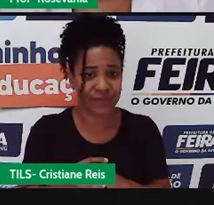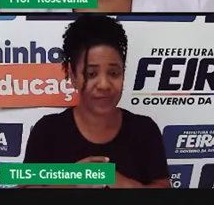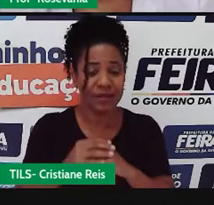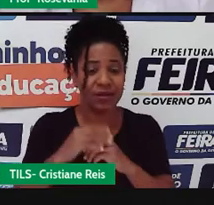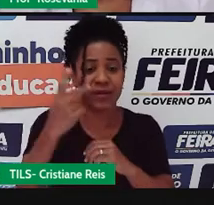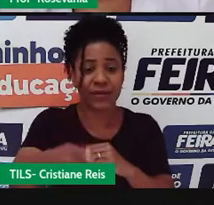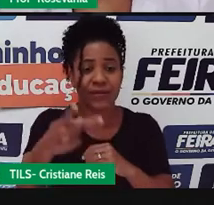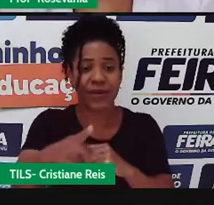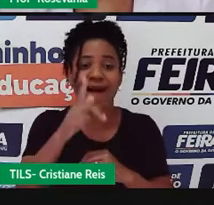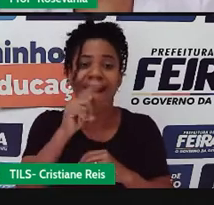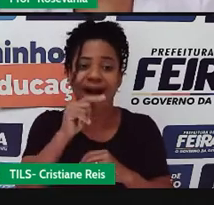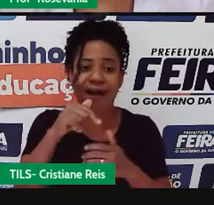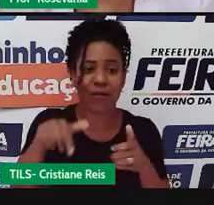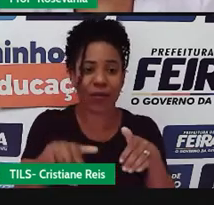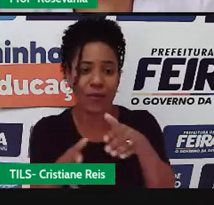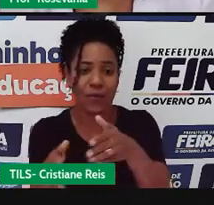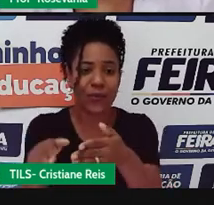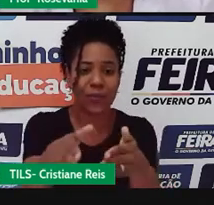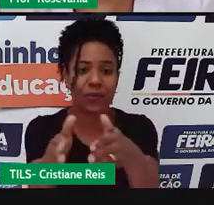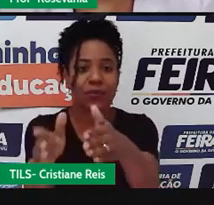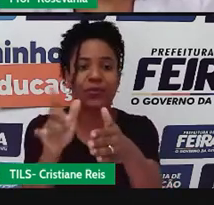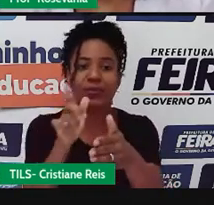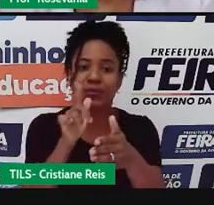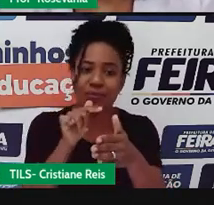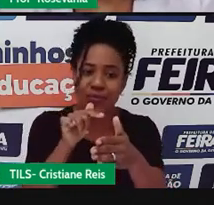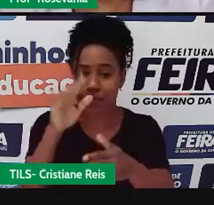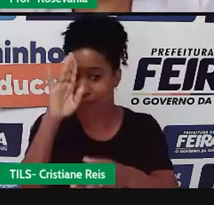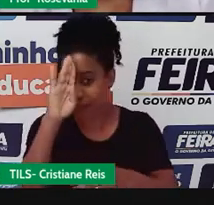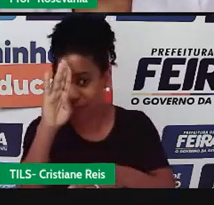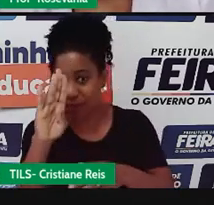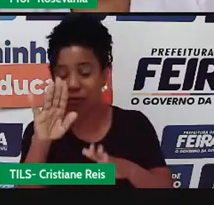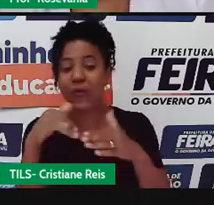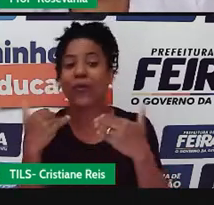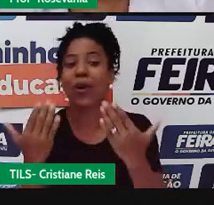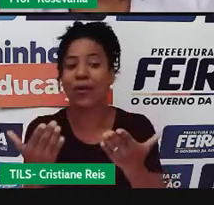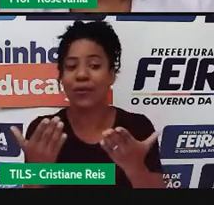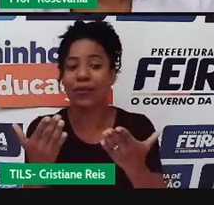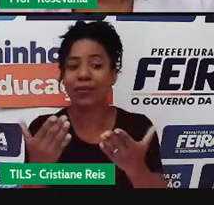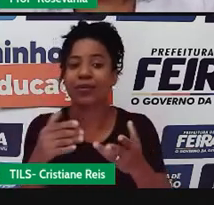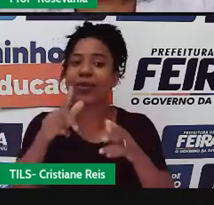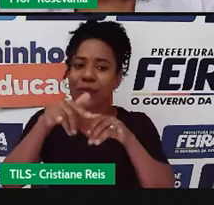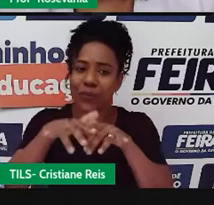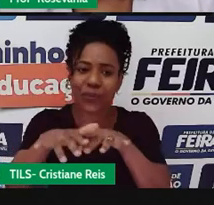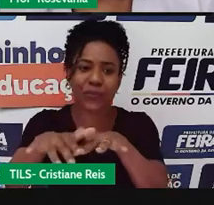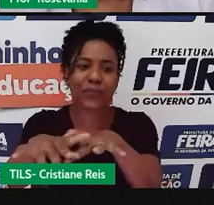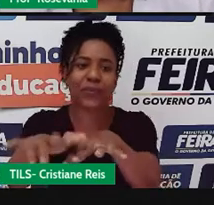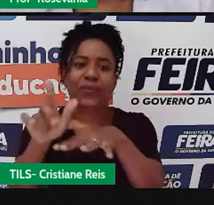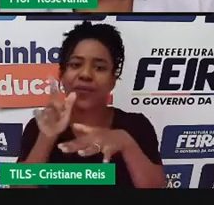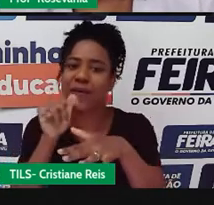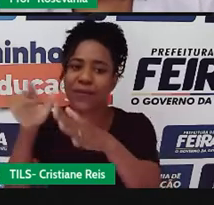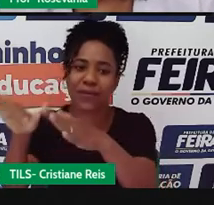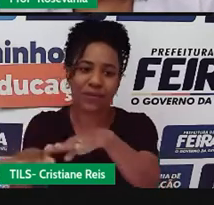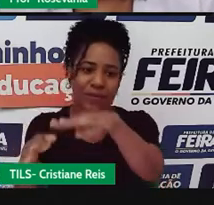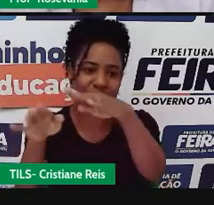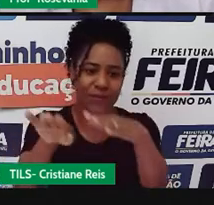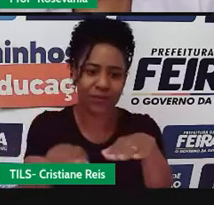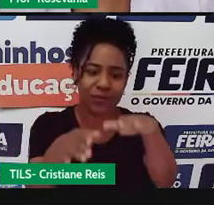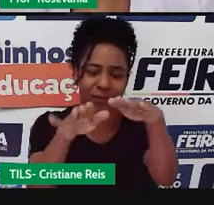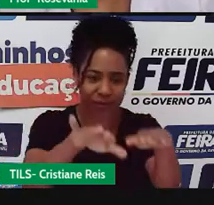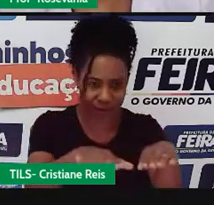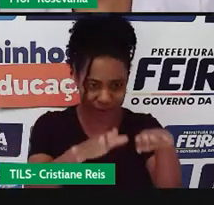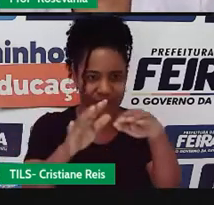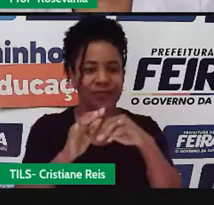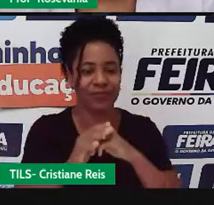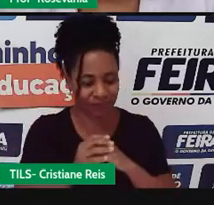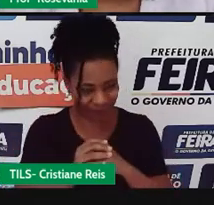deságuam no rio principal. E esse rio principal deságua no mar. Tá assim, assim, nascente, leito,